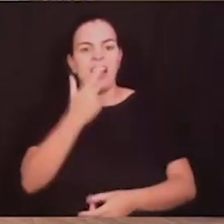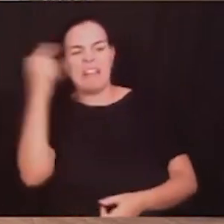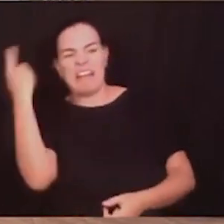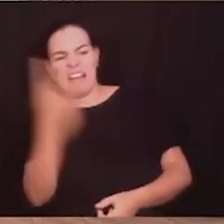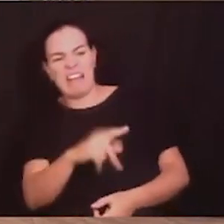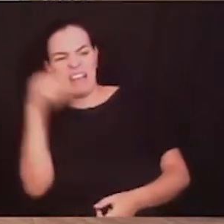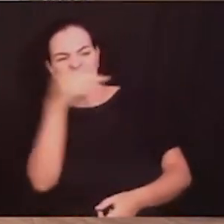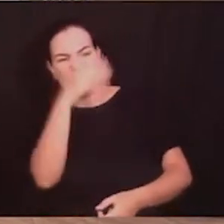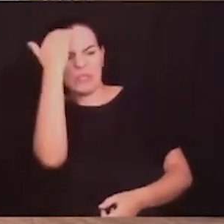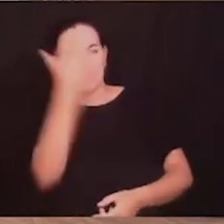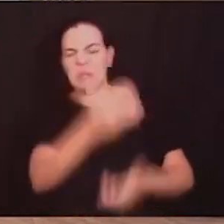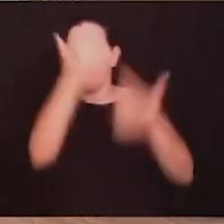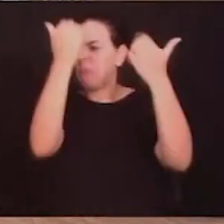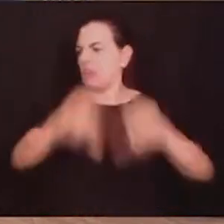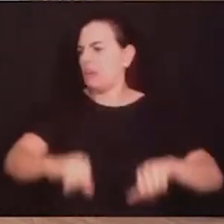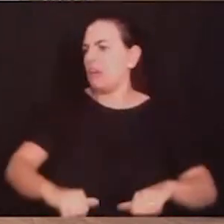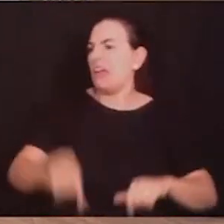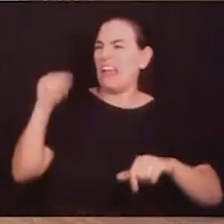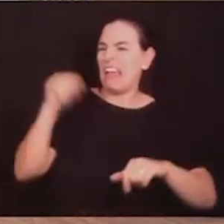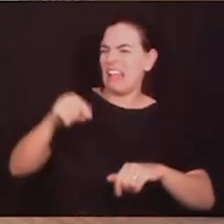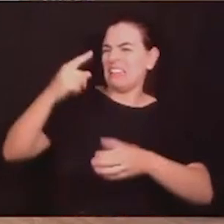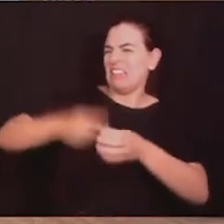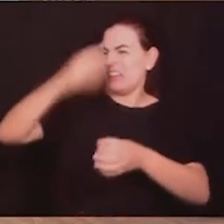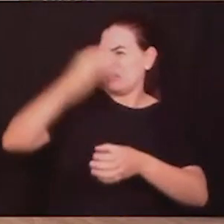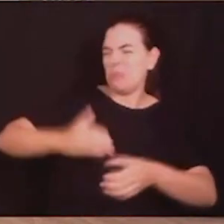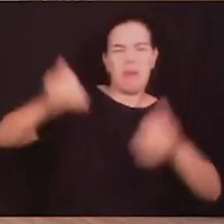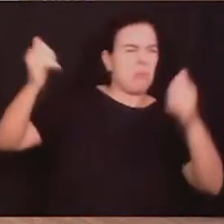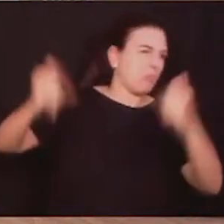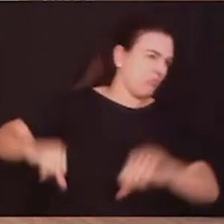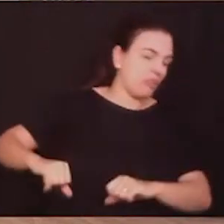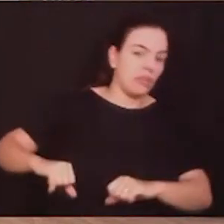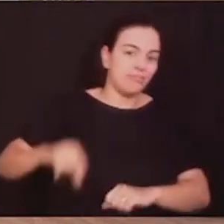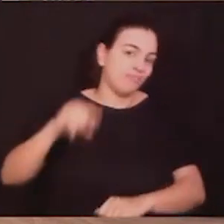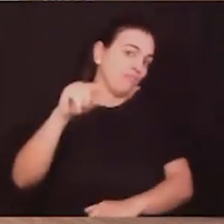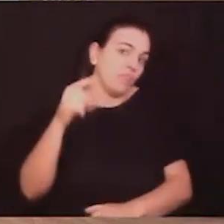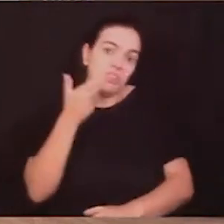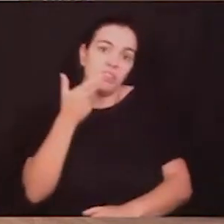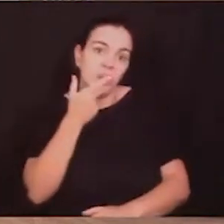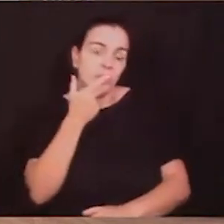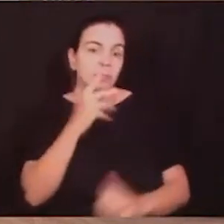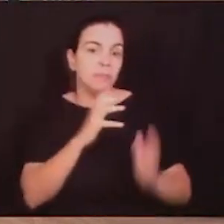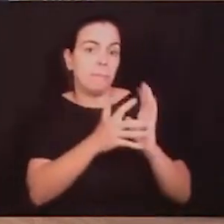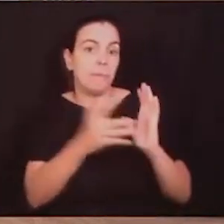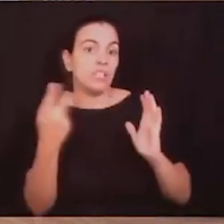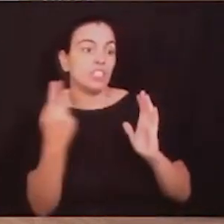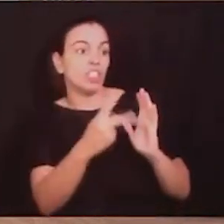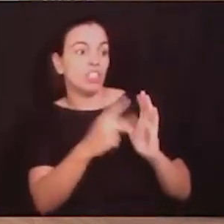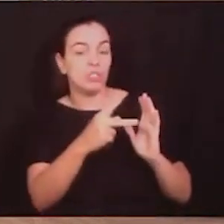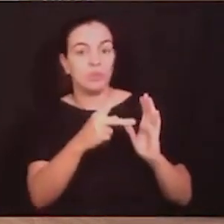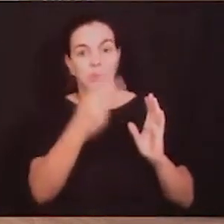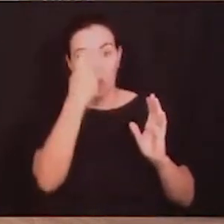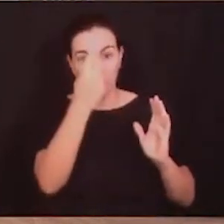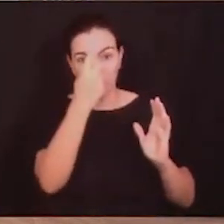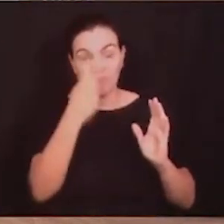Vossa Excelência citou o partido do vereador Rodrigo Braga Reis, eu cito o ex-partido de Vossa Excelência,